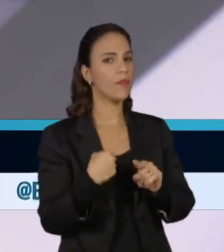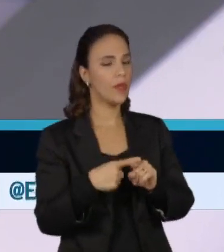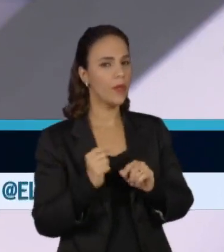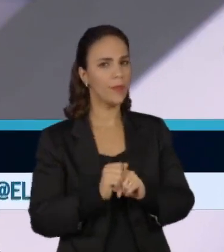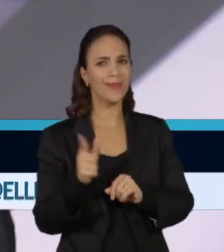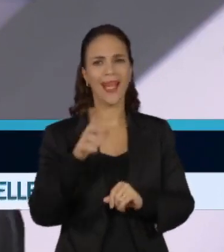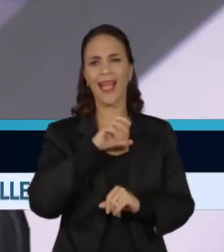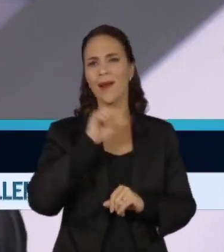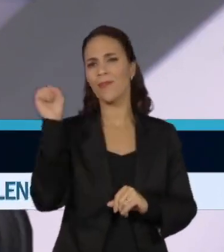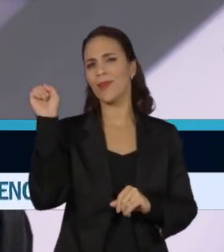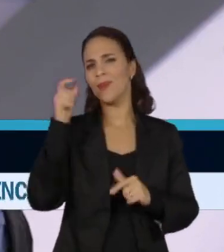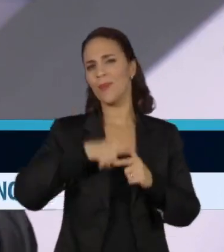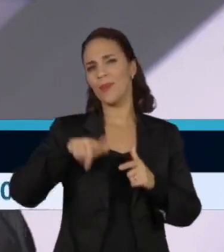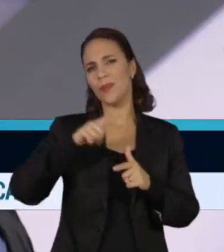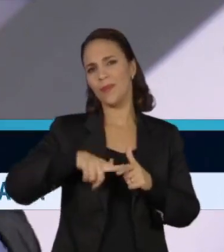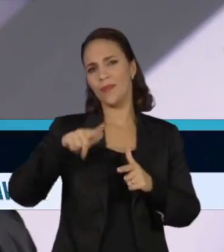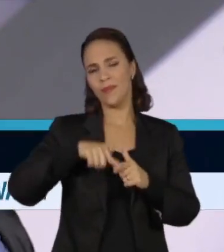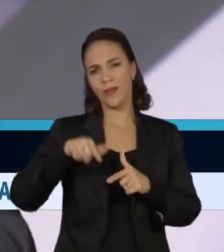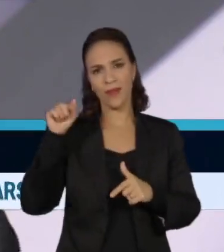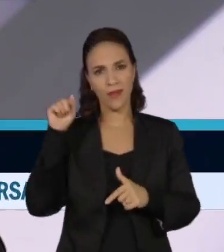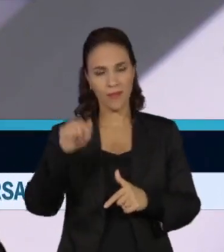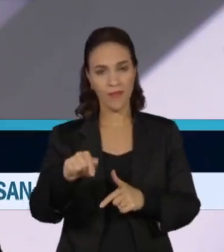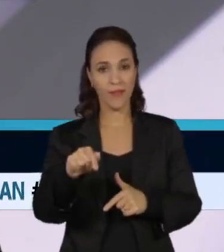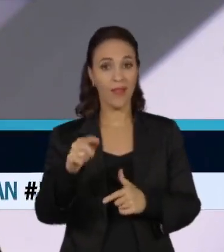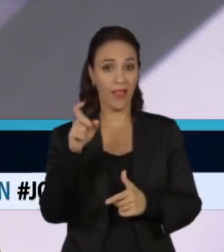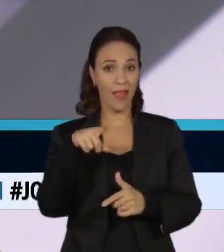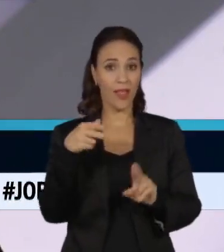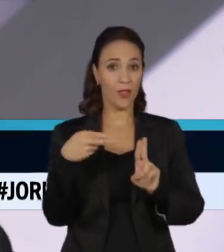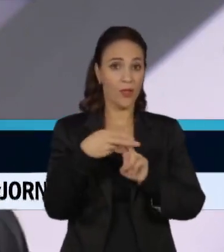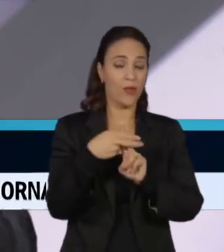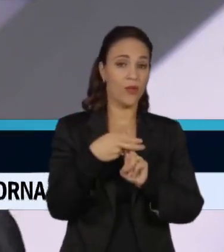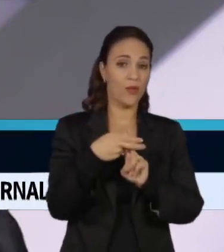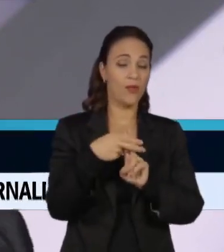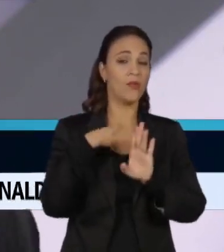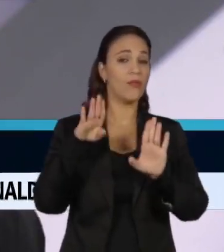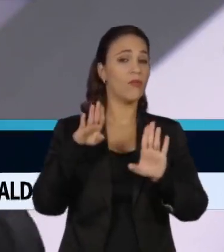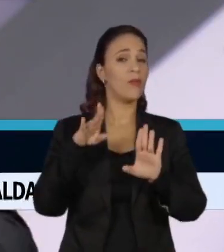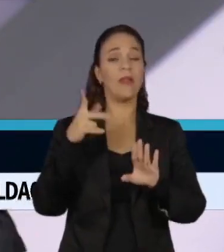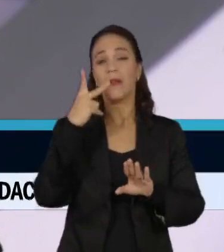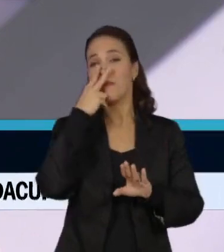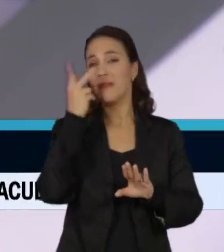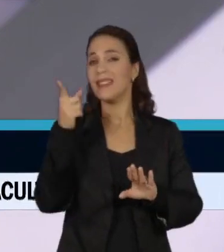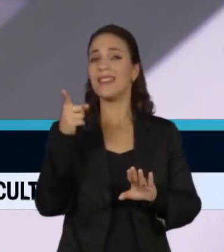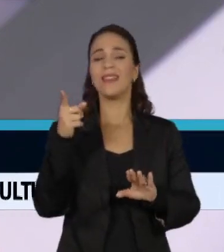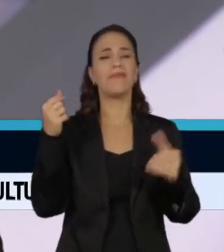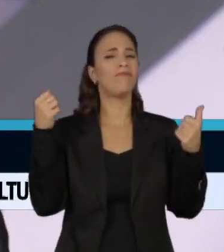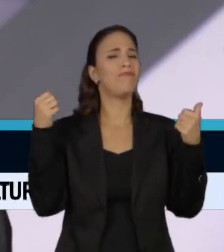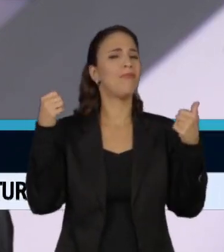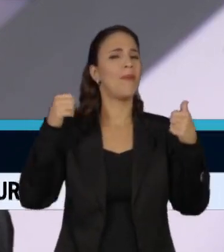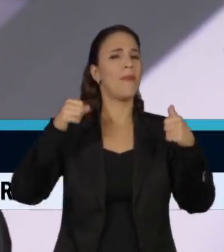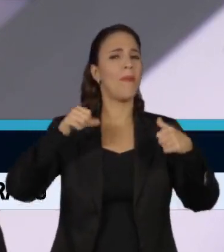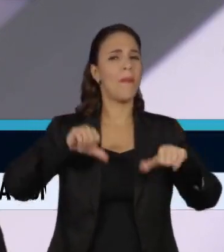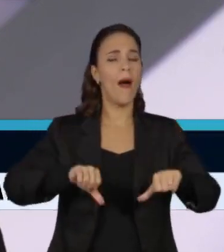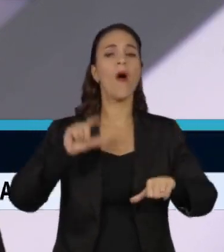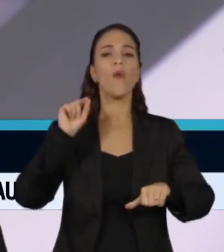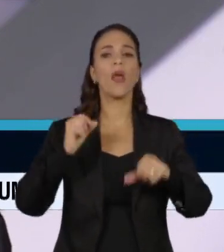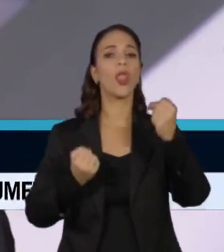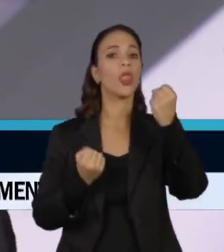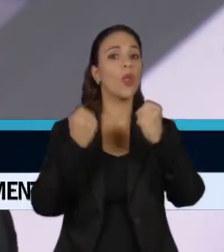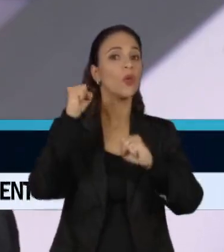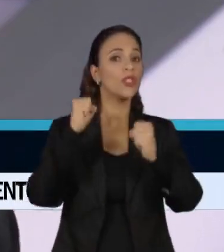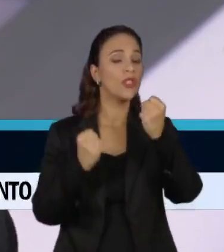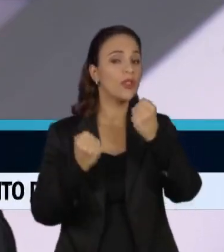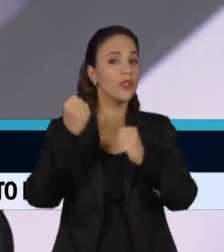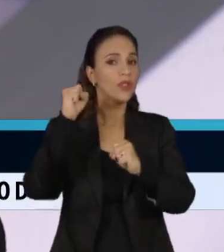campeão nacional da salvação do país foi o SUS, um campeão nacional que está acabando com o nosso país é a indústria